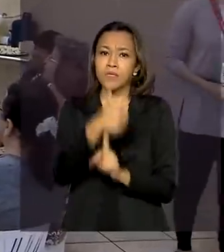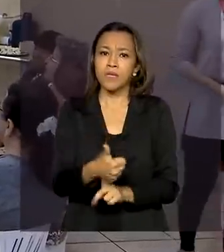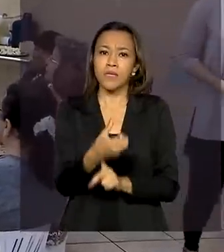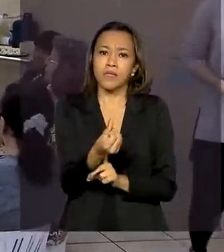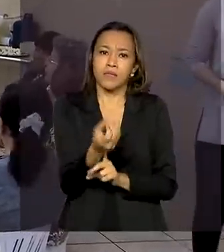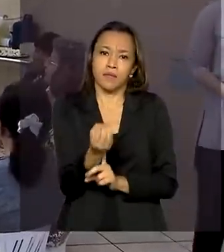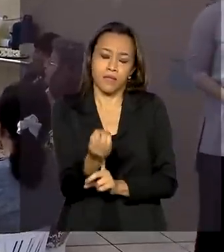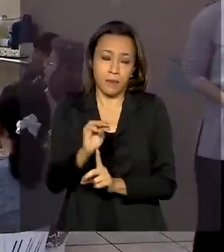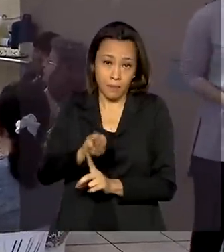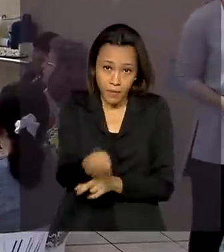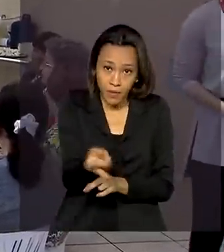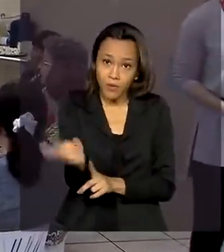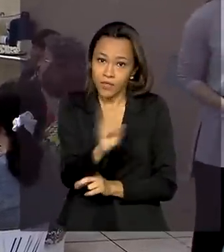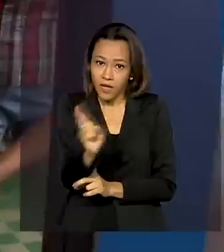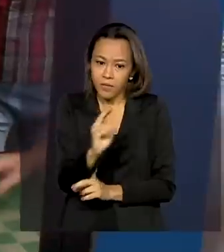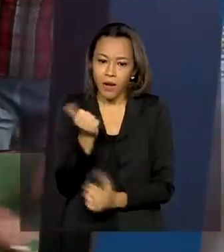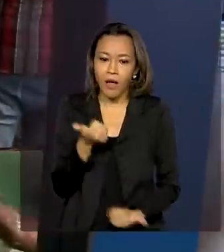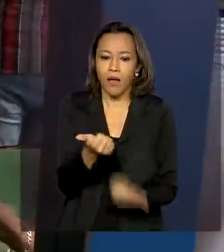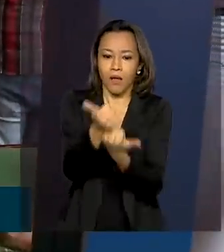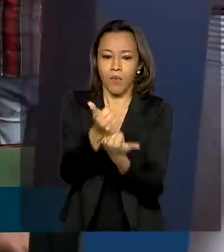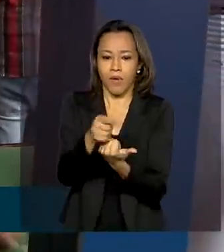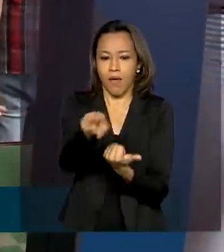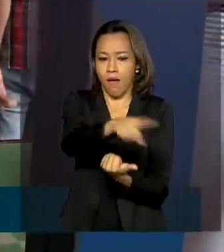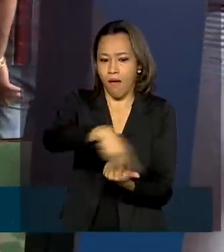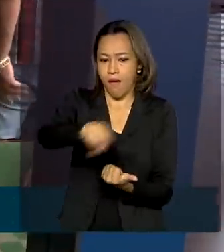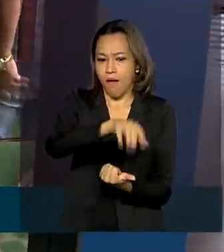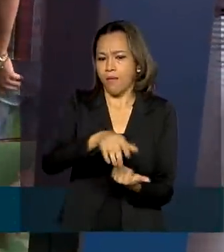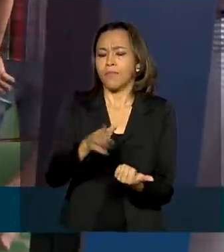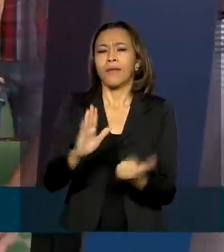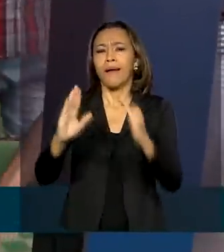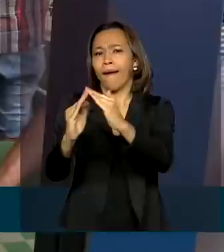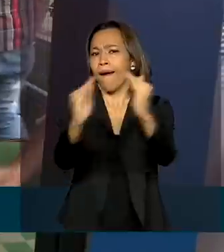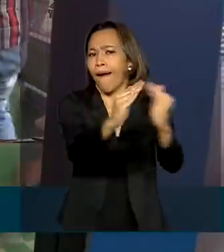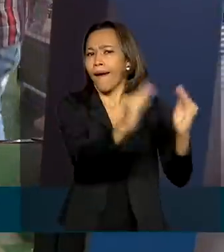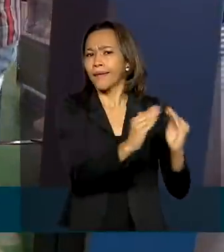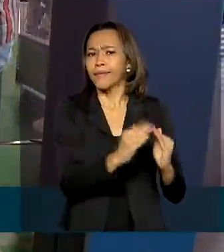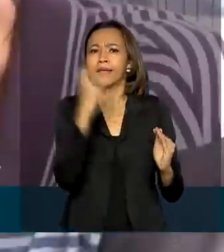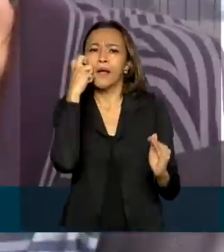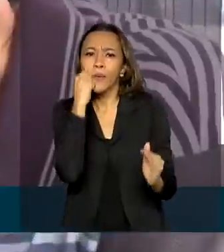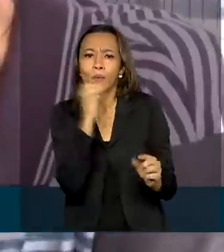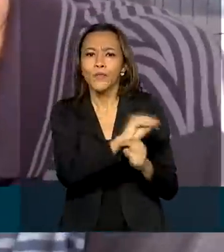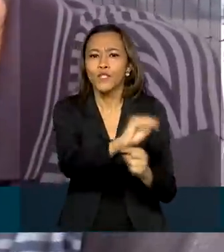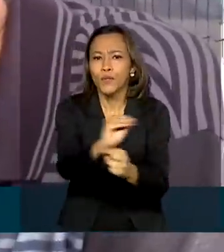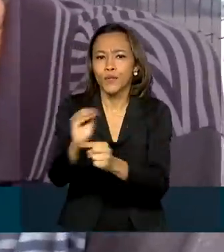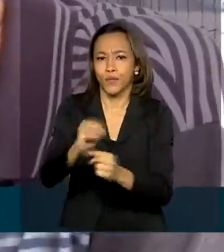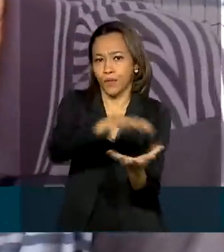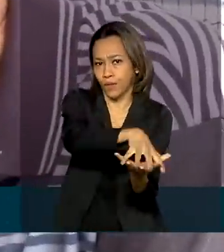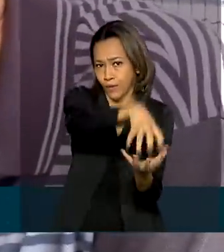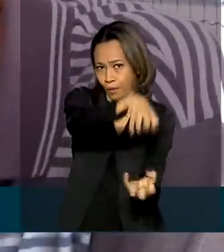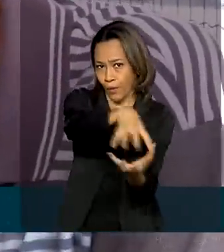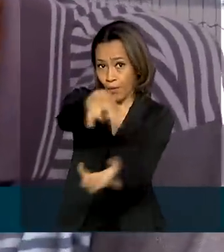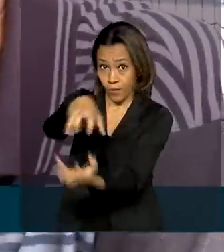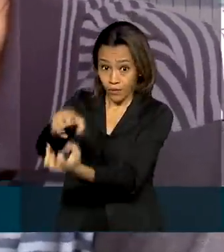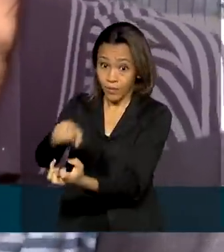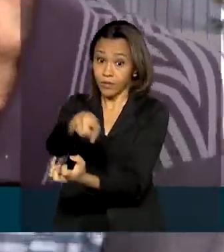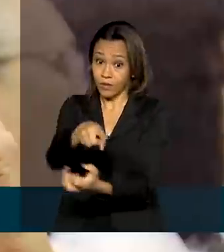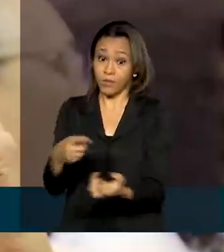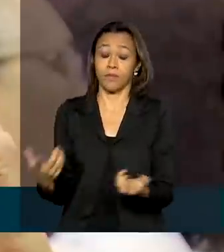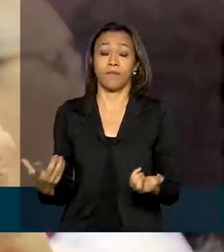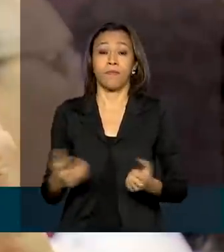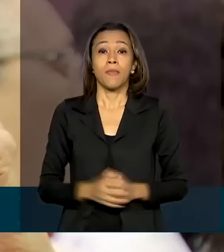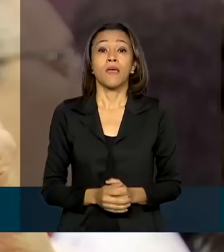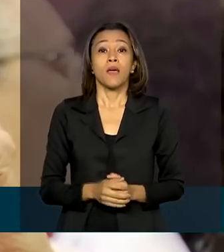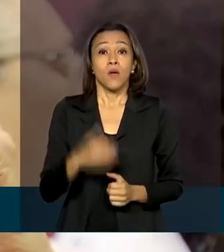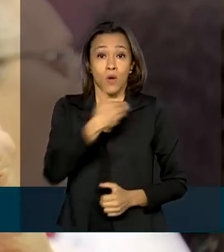milhões de reais para ajudar as instituições que abrigam idosos, como asilos ou casas de repouso, no combate ao novo coronavírus.